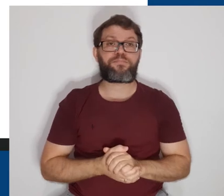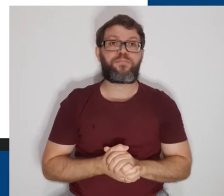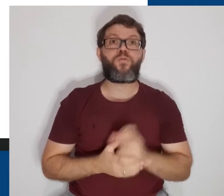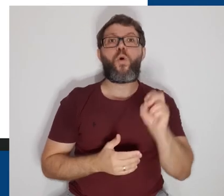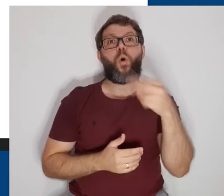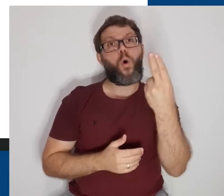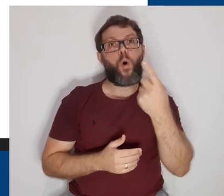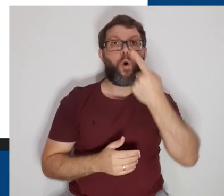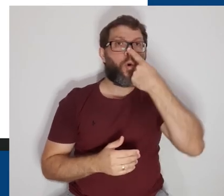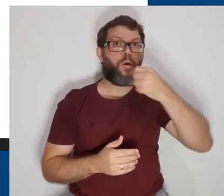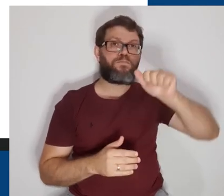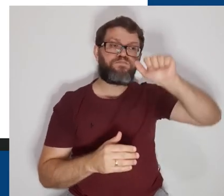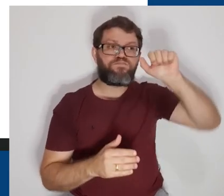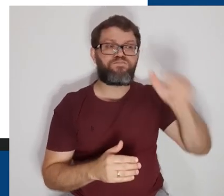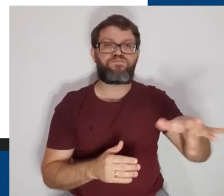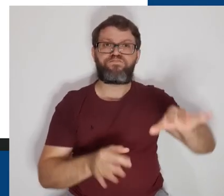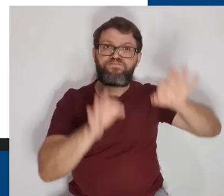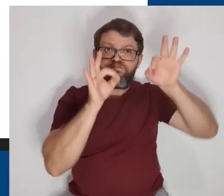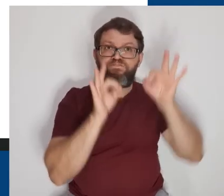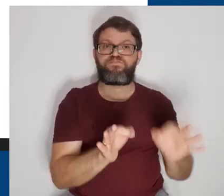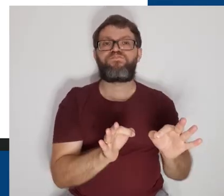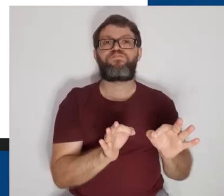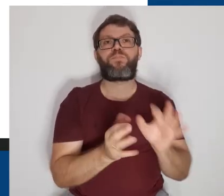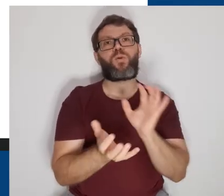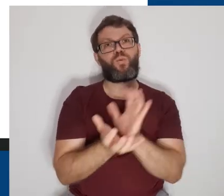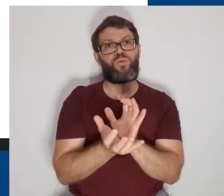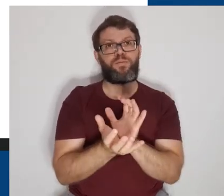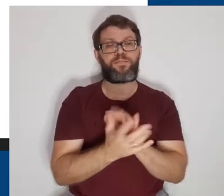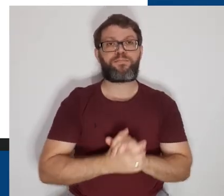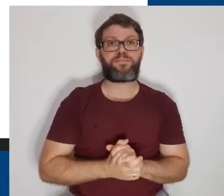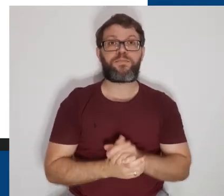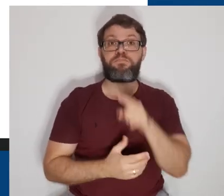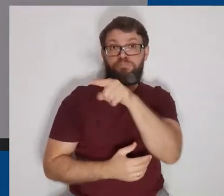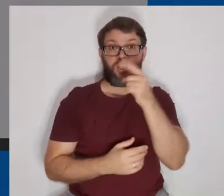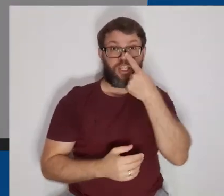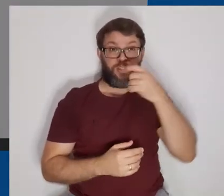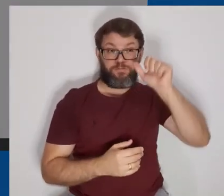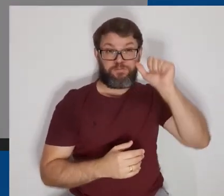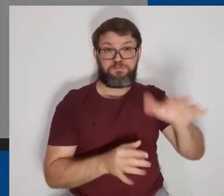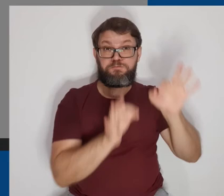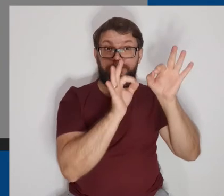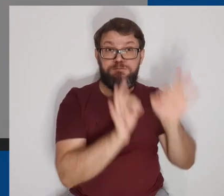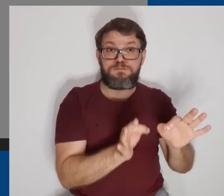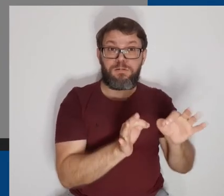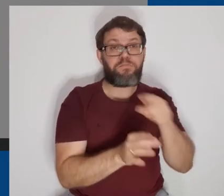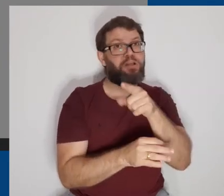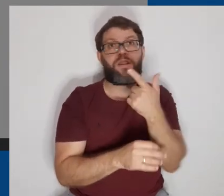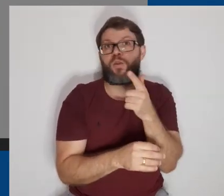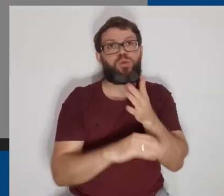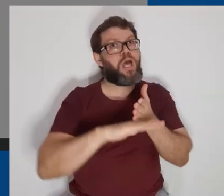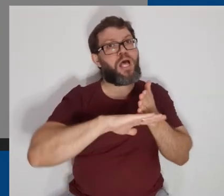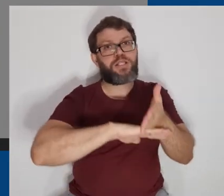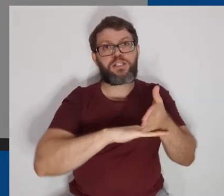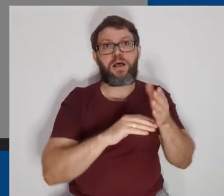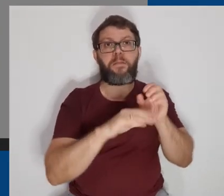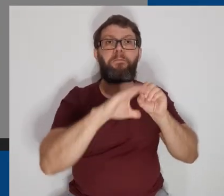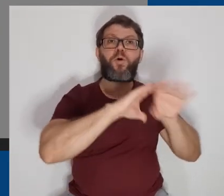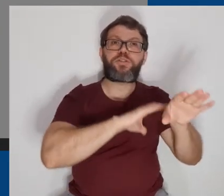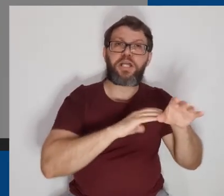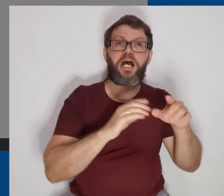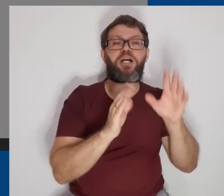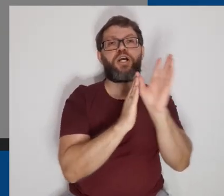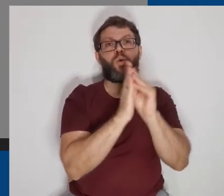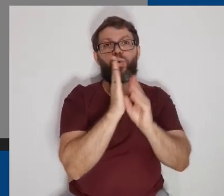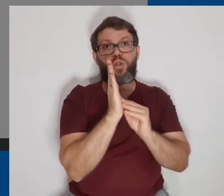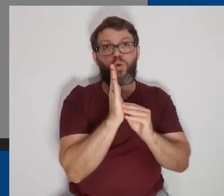superior direito ou excluir definitivamente essa turma. Quando você exclui uma sala, você já não tem mais